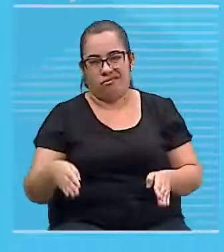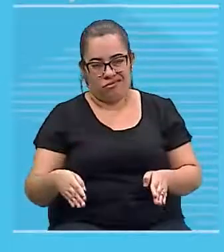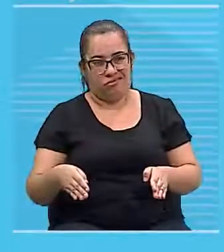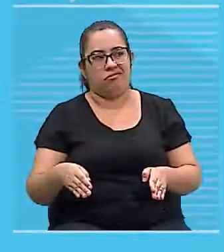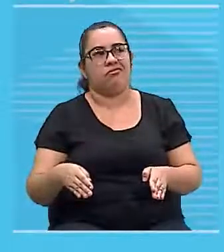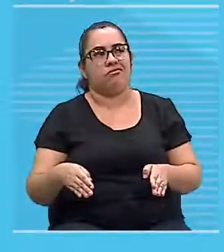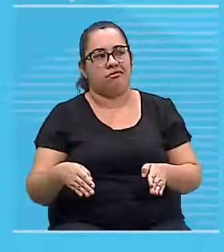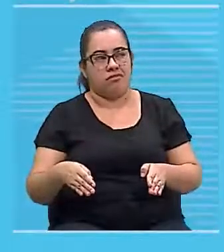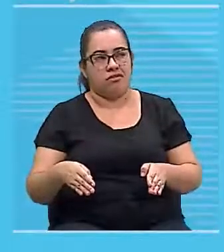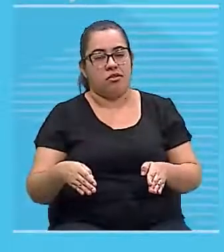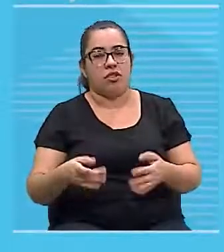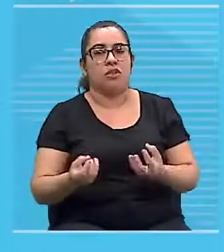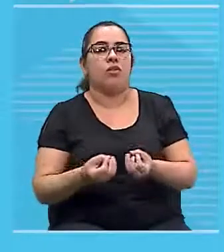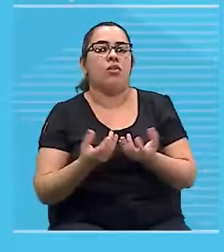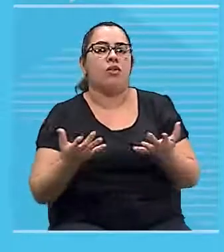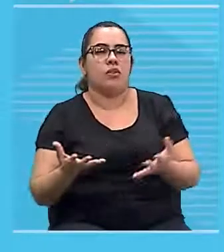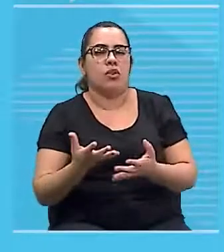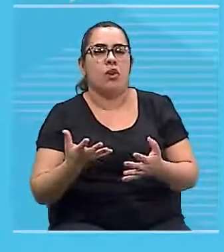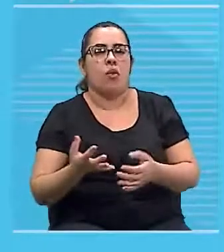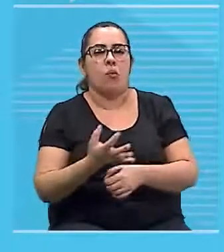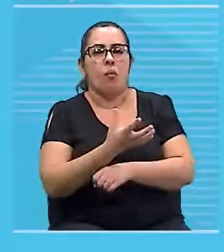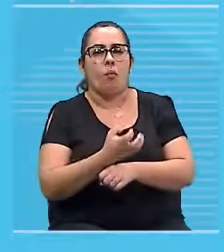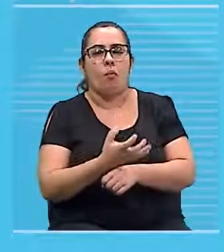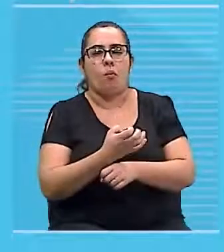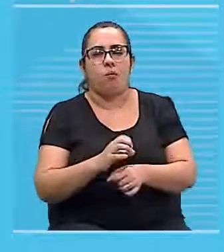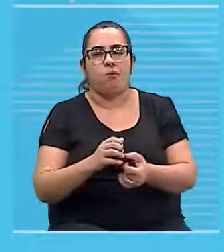Então, mais atração ele pode gerar.